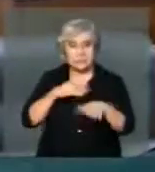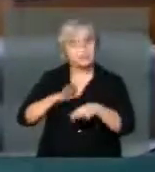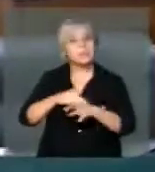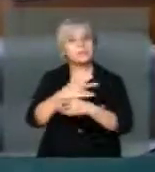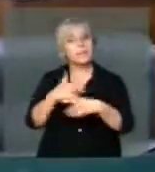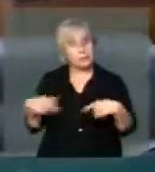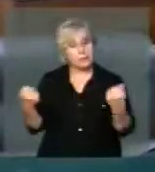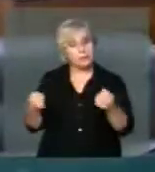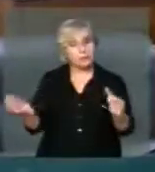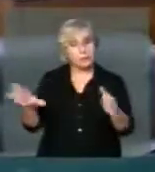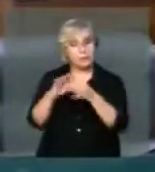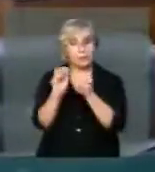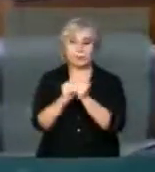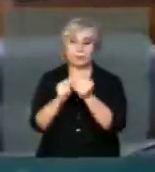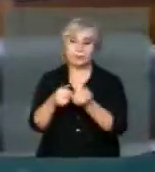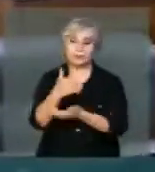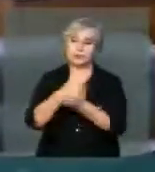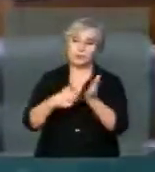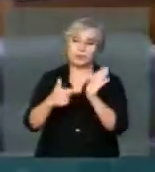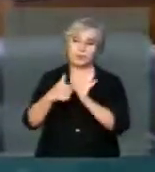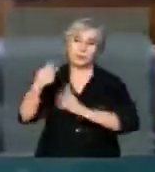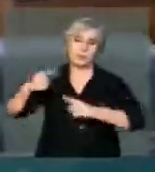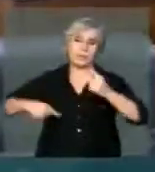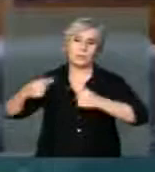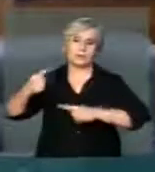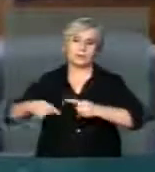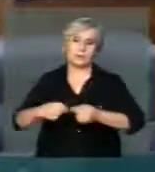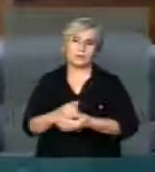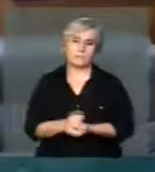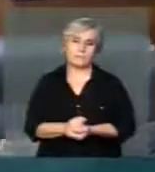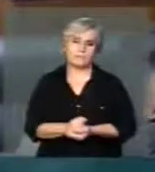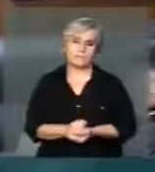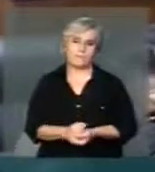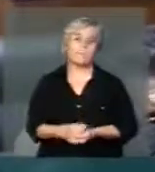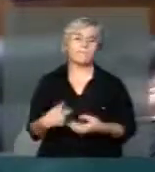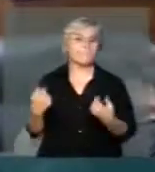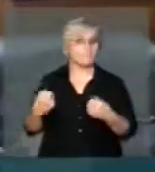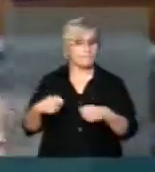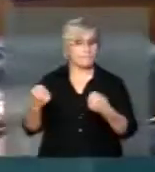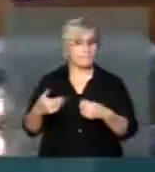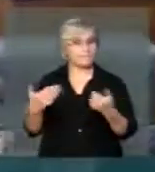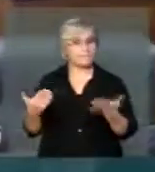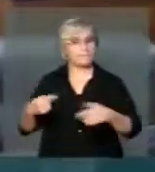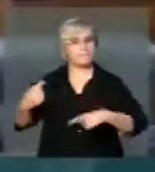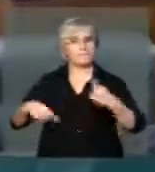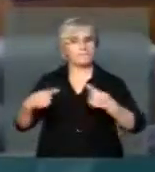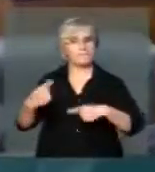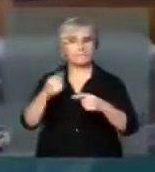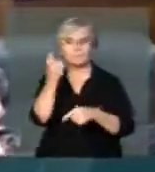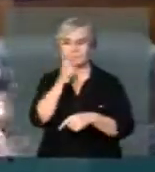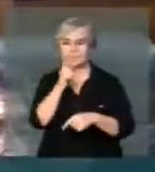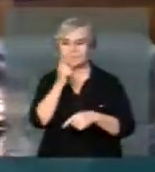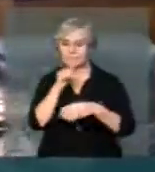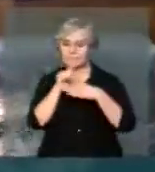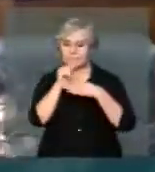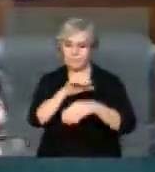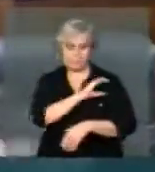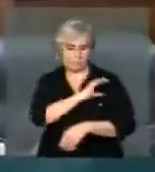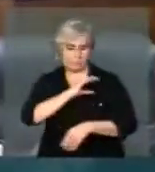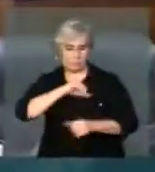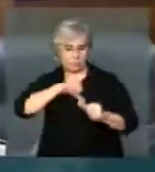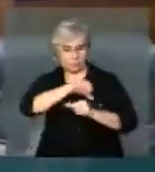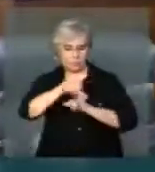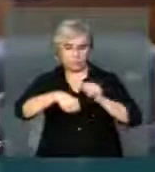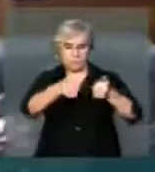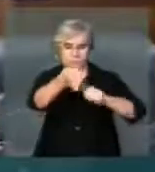precisam ser agregados a esse debate. É necessário, portanto, que o debate se faça nas comissões, alterações